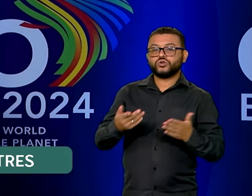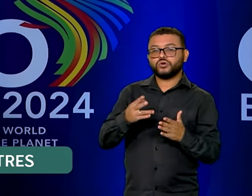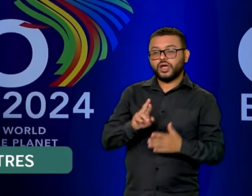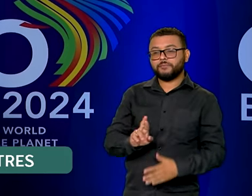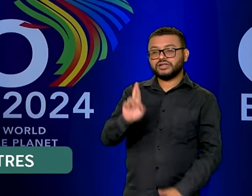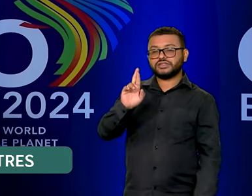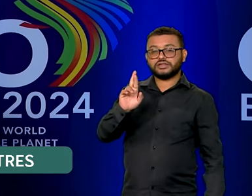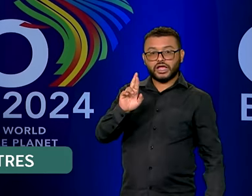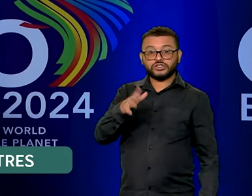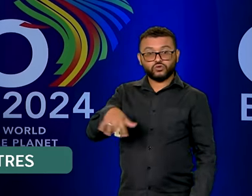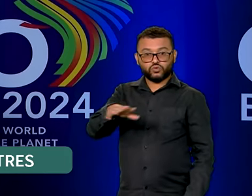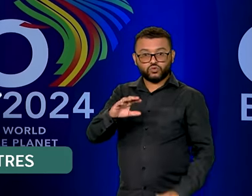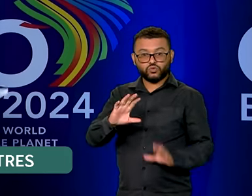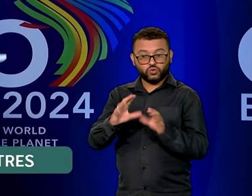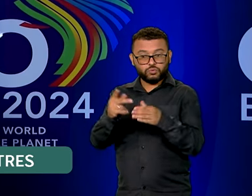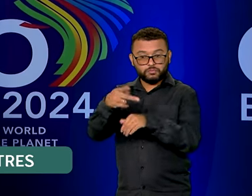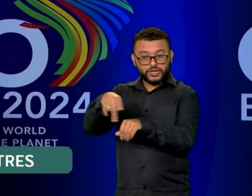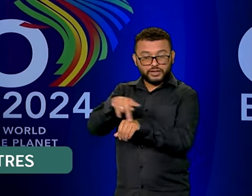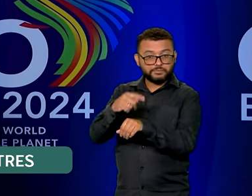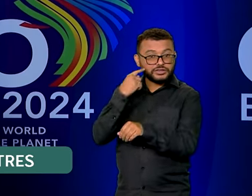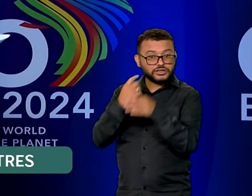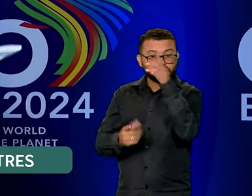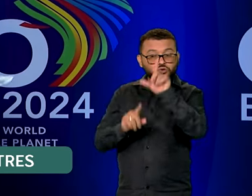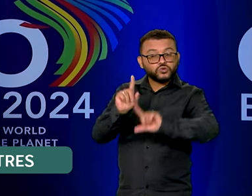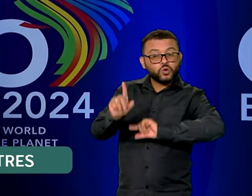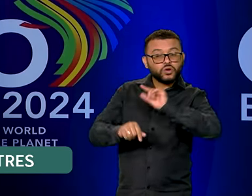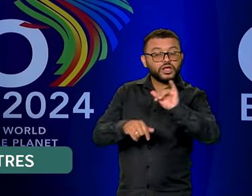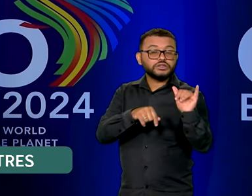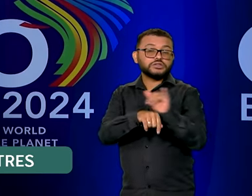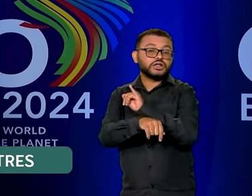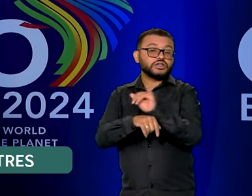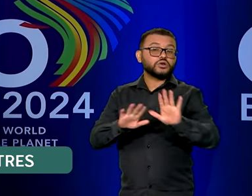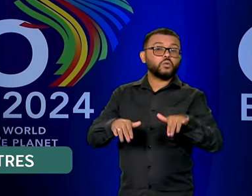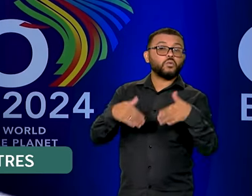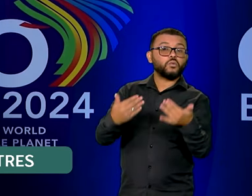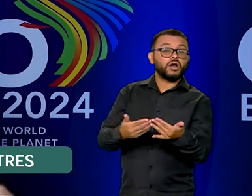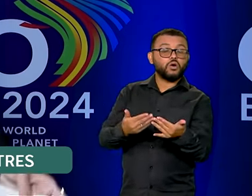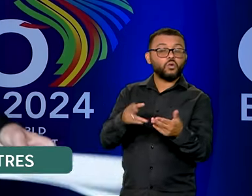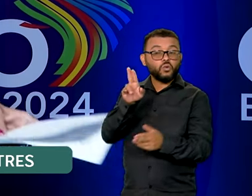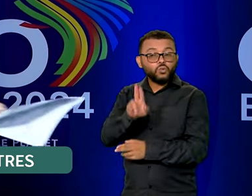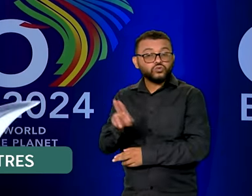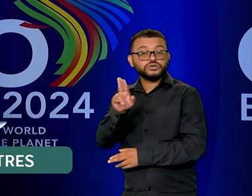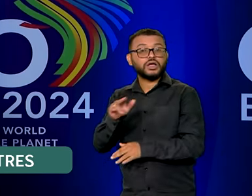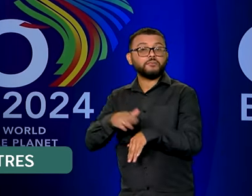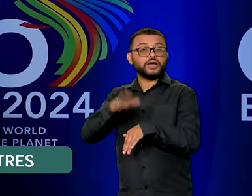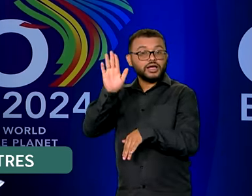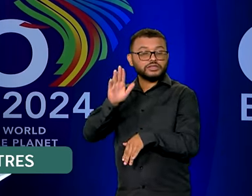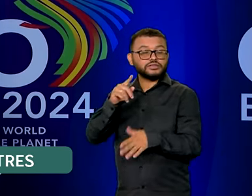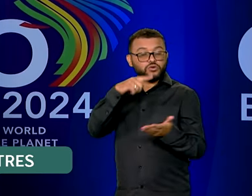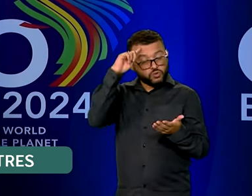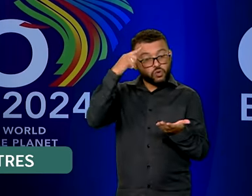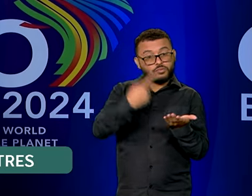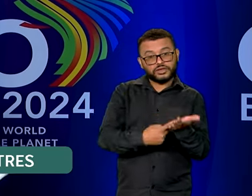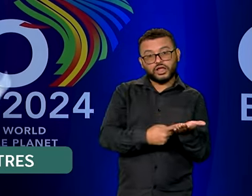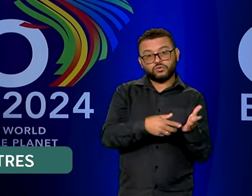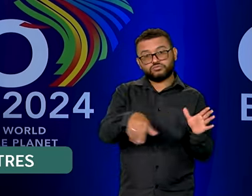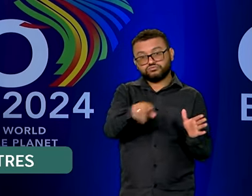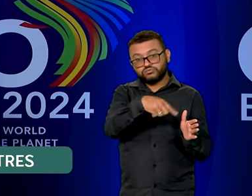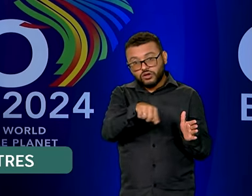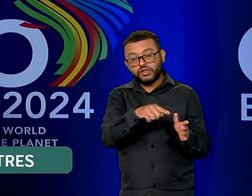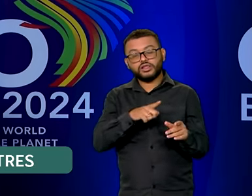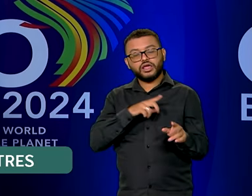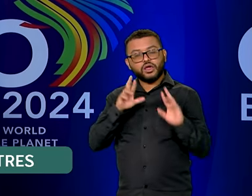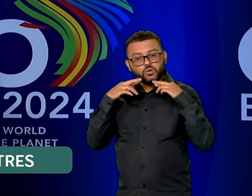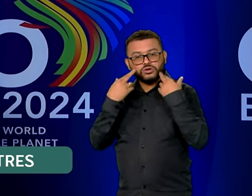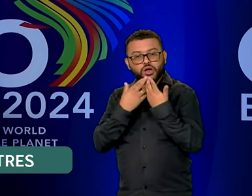dos países membros, eles vão definir quais medidas serão adotadas neste acordo coletivo. A